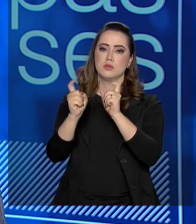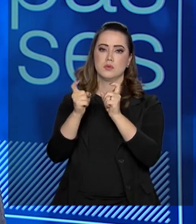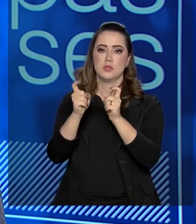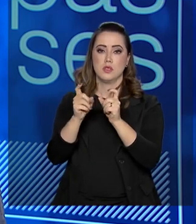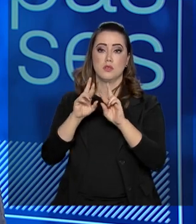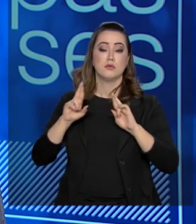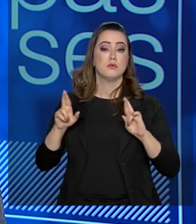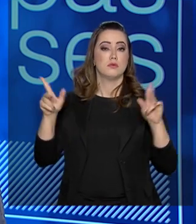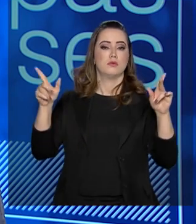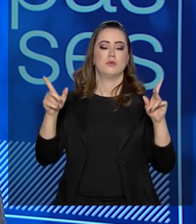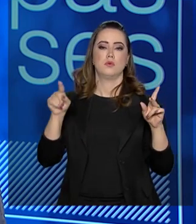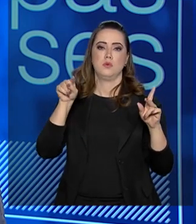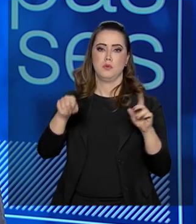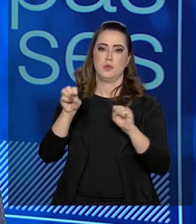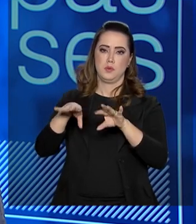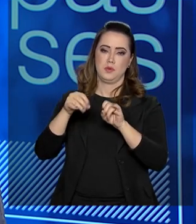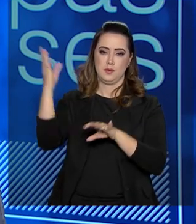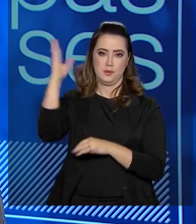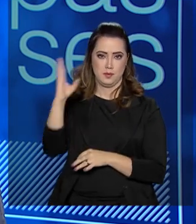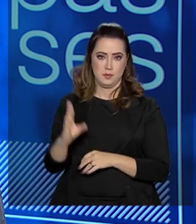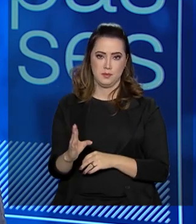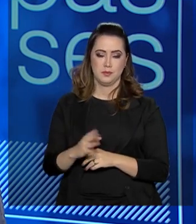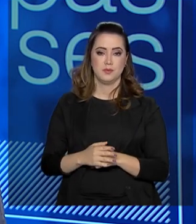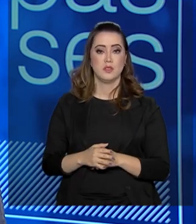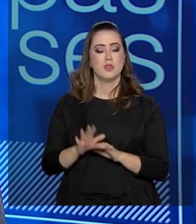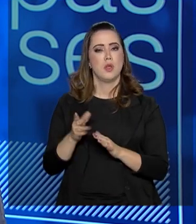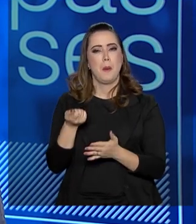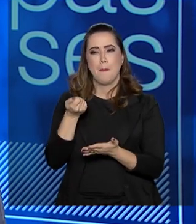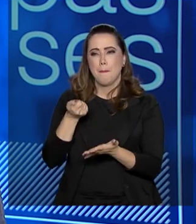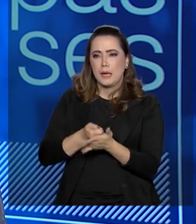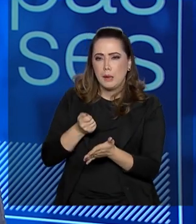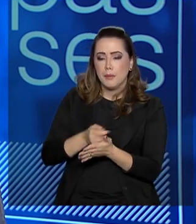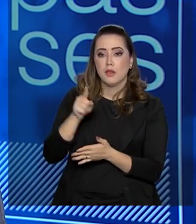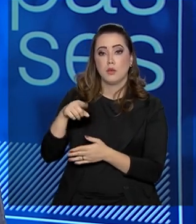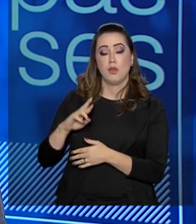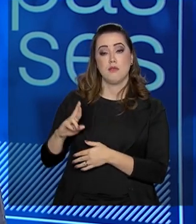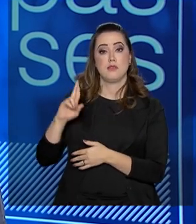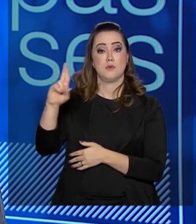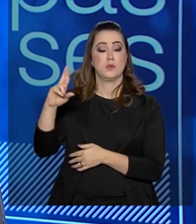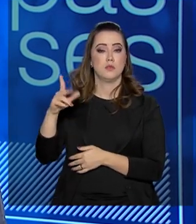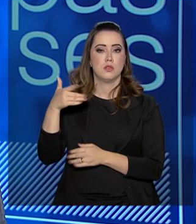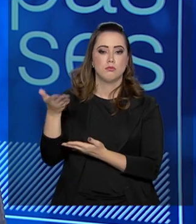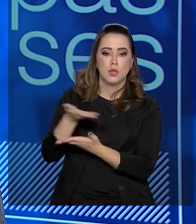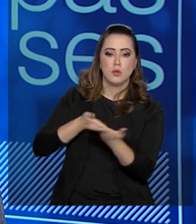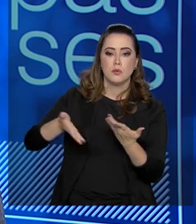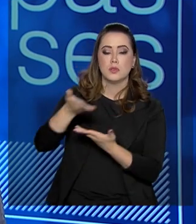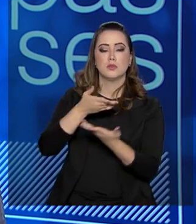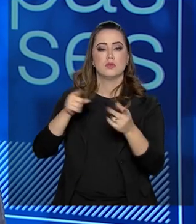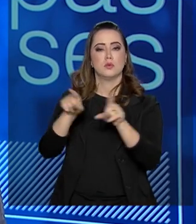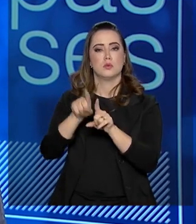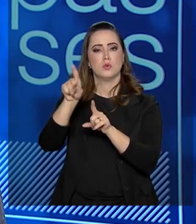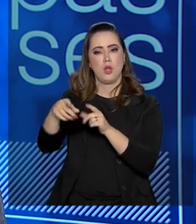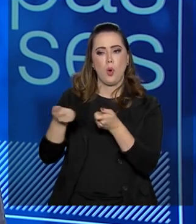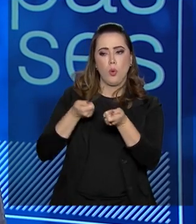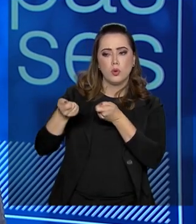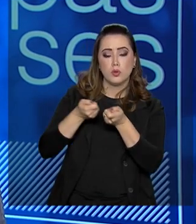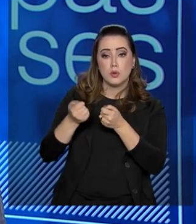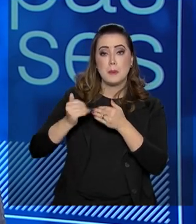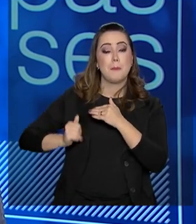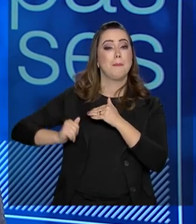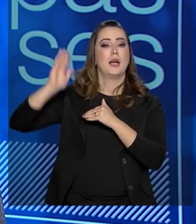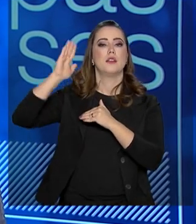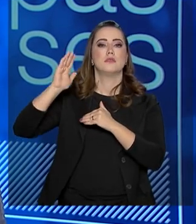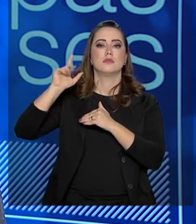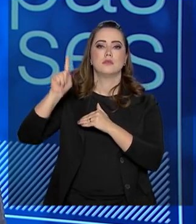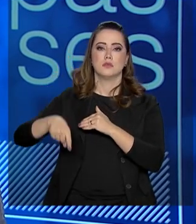diferenciada para a educação brasileira. Finanças é responsabilidade, é compartilhamento, é controle e, acima de